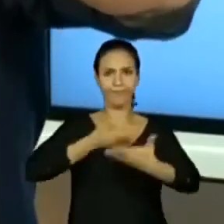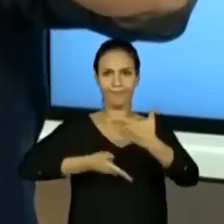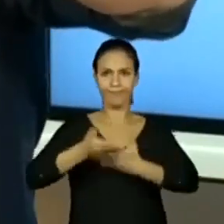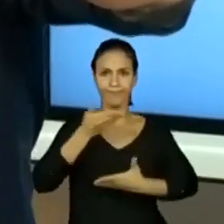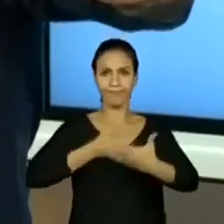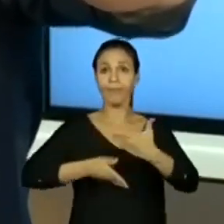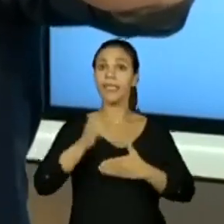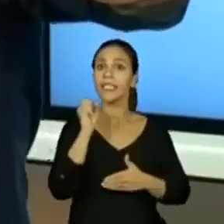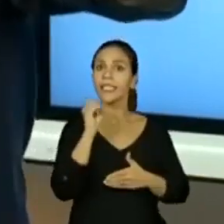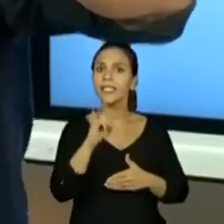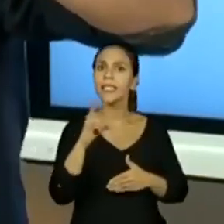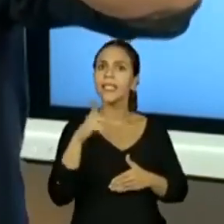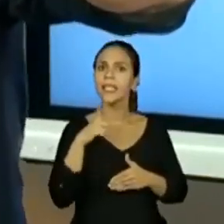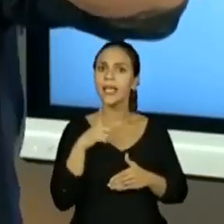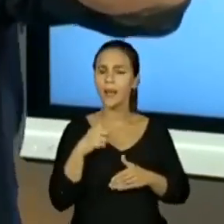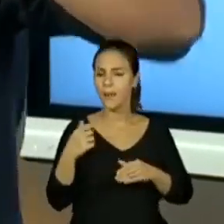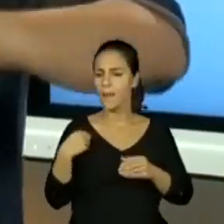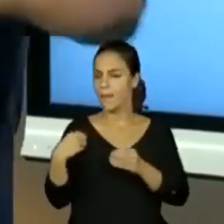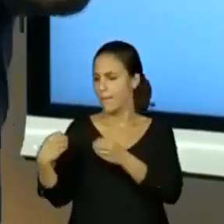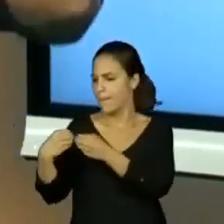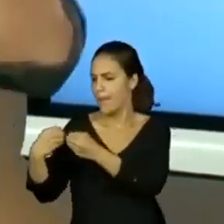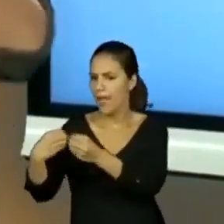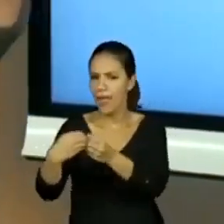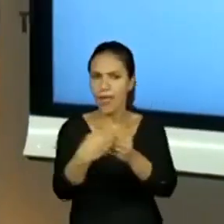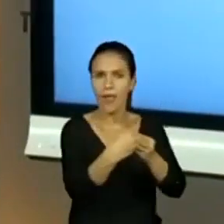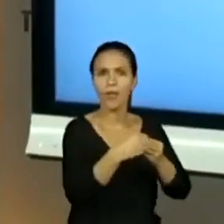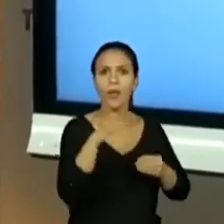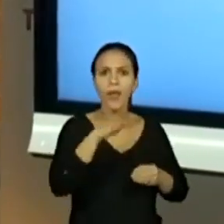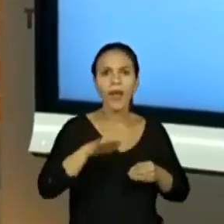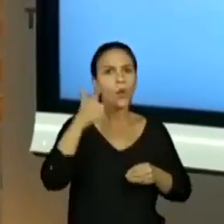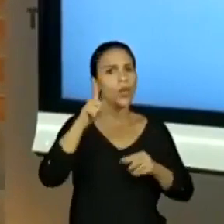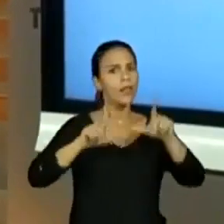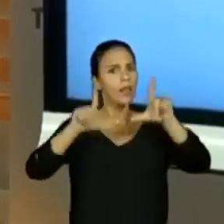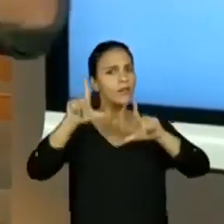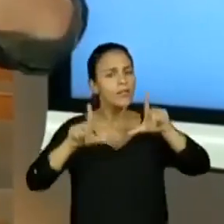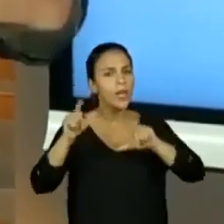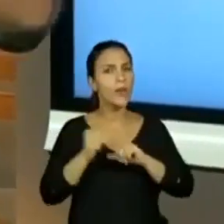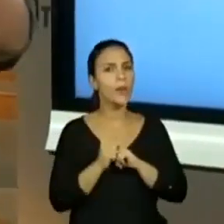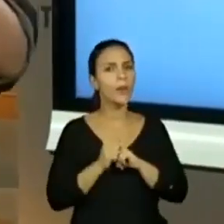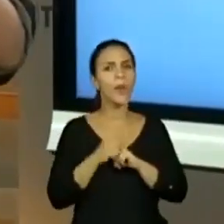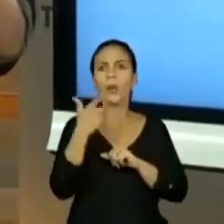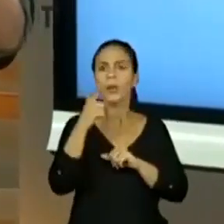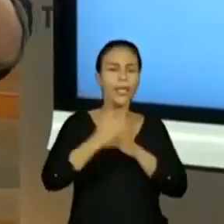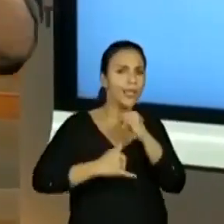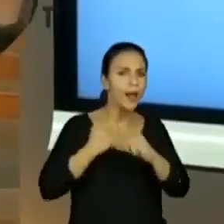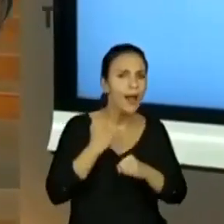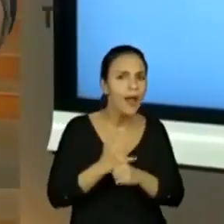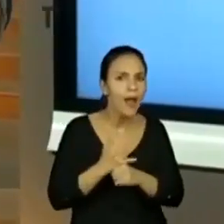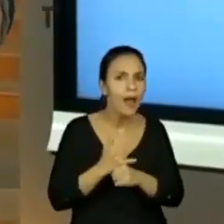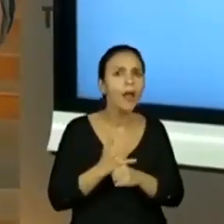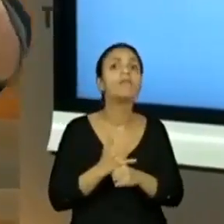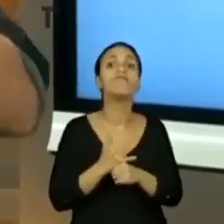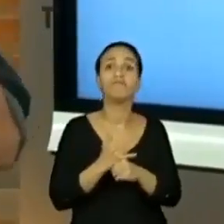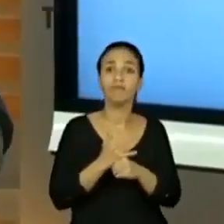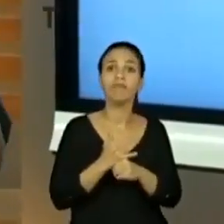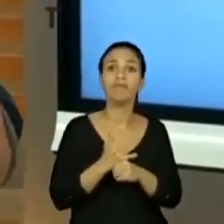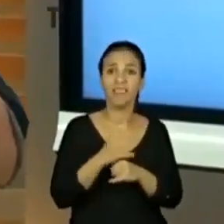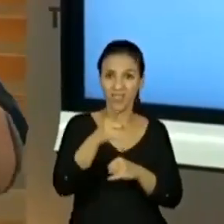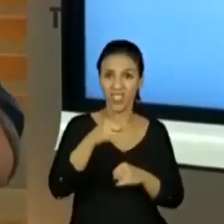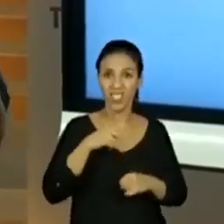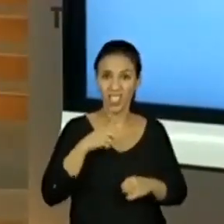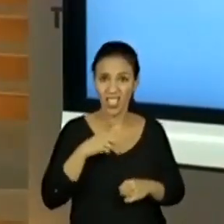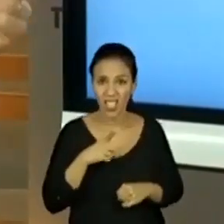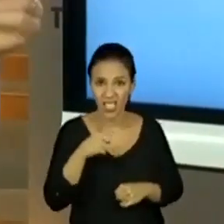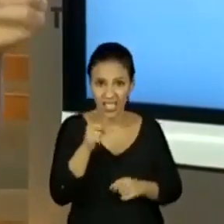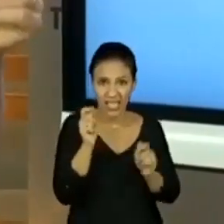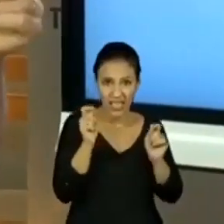se você tiver crianças próximo a você que não tem acesso à televisão, que não tem acesso à internet e, em certa medida, aos trancos